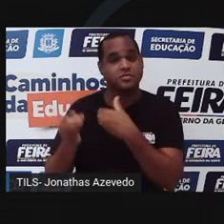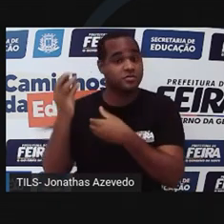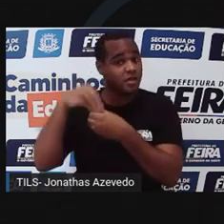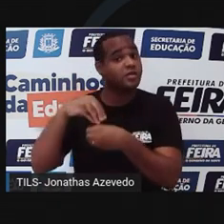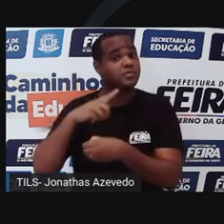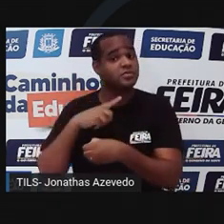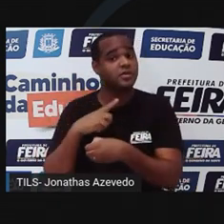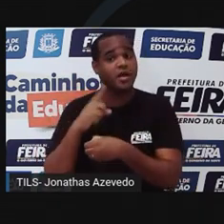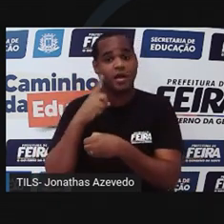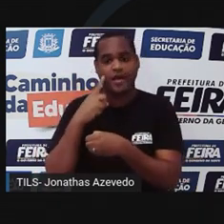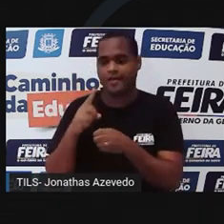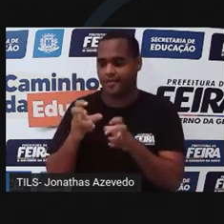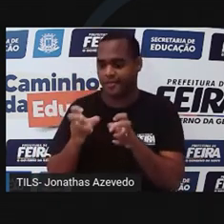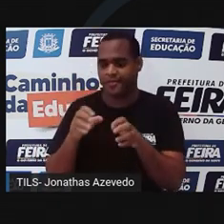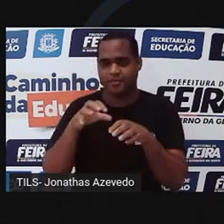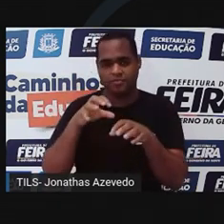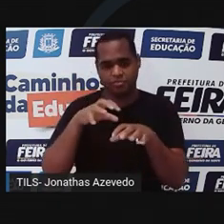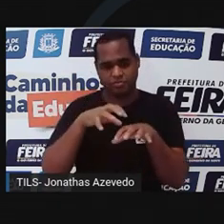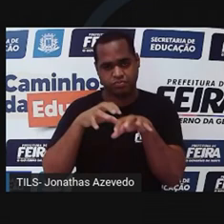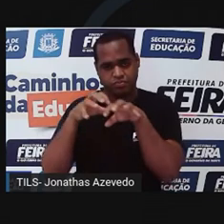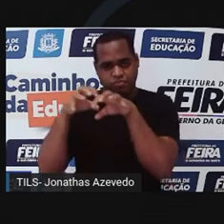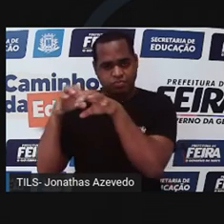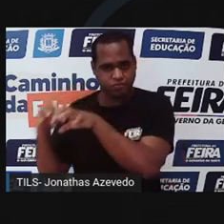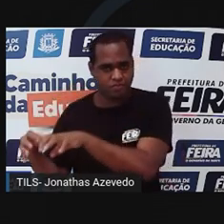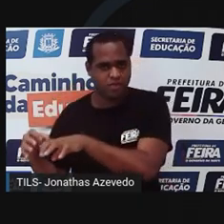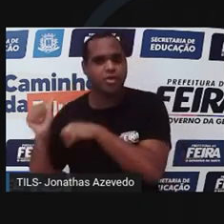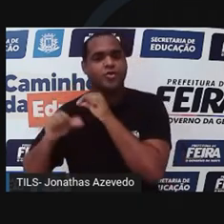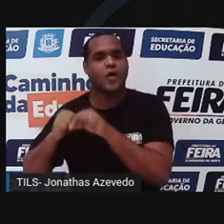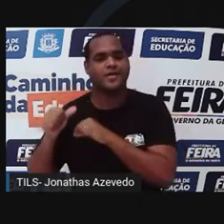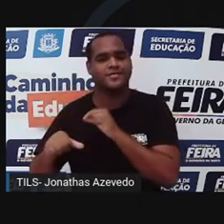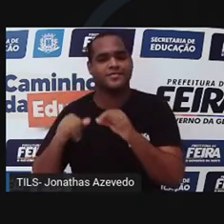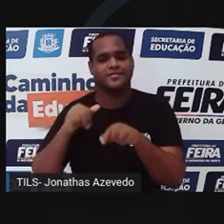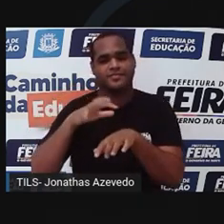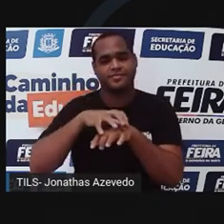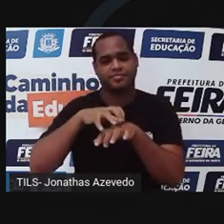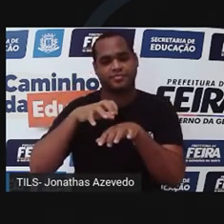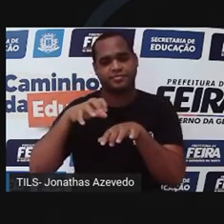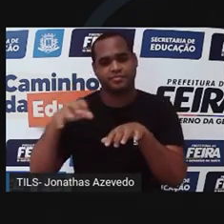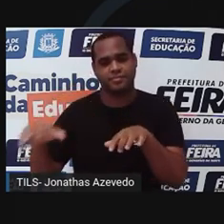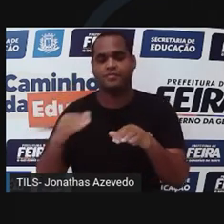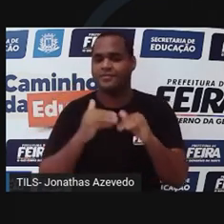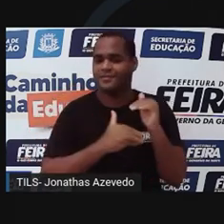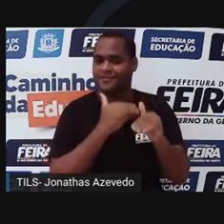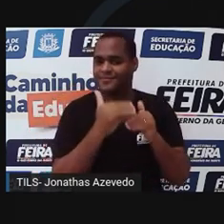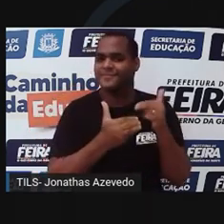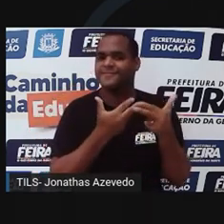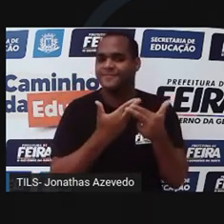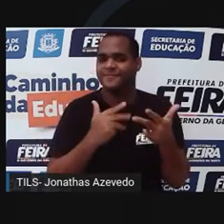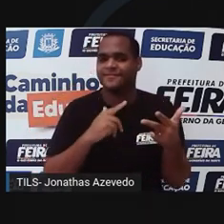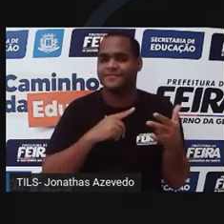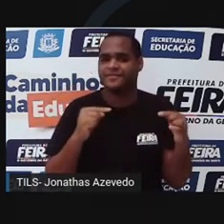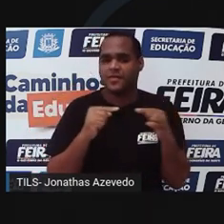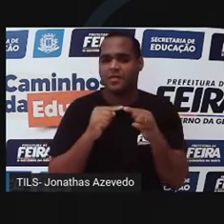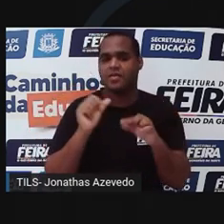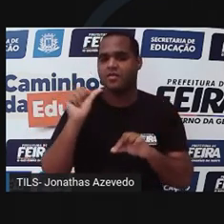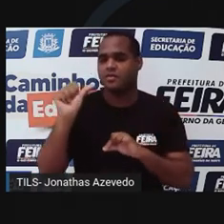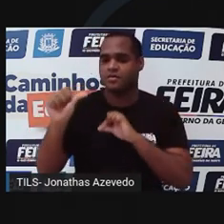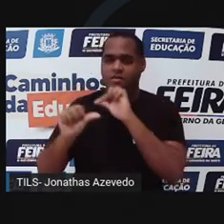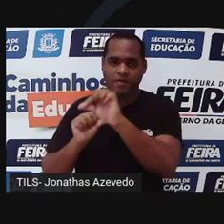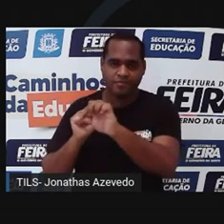deles mudam de exoesqueleto várias vezes ao longo da vida para poder crescer. Este processo se chama muda.